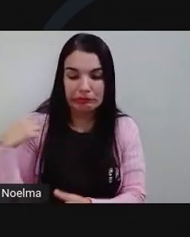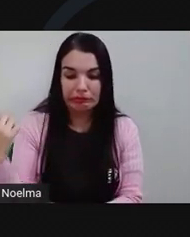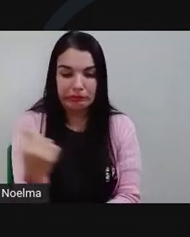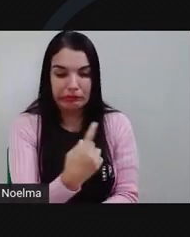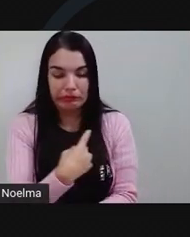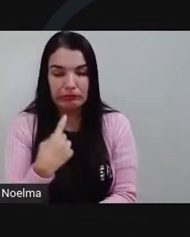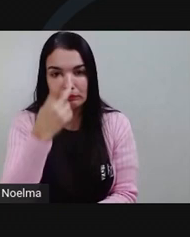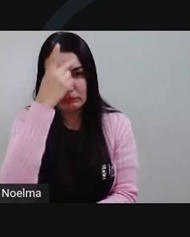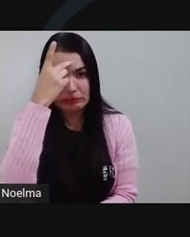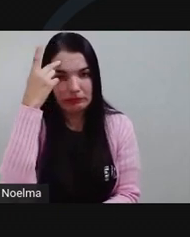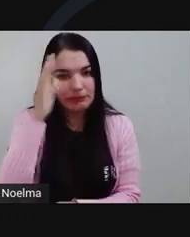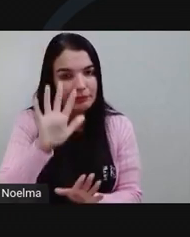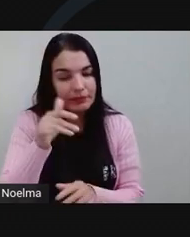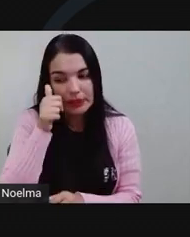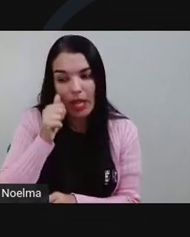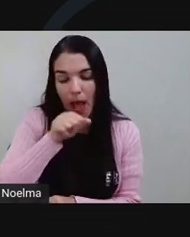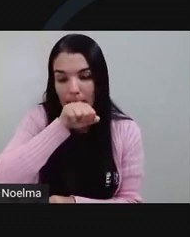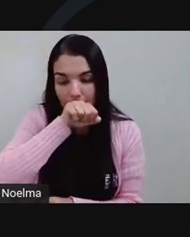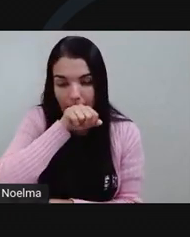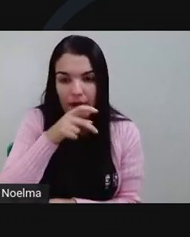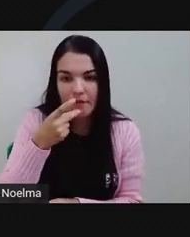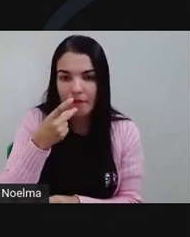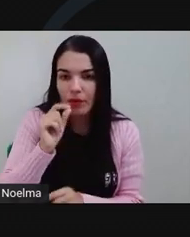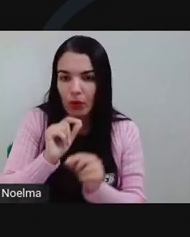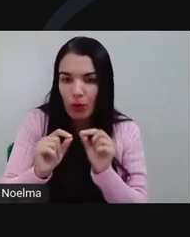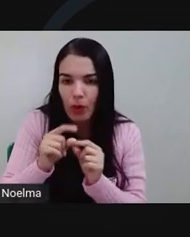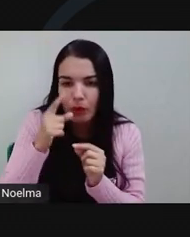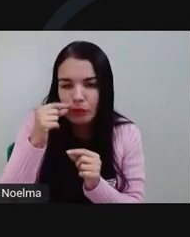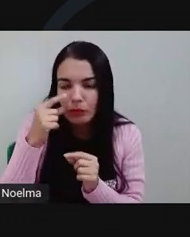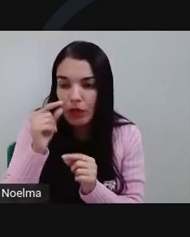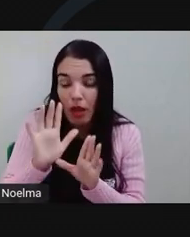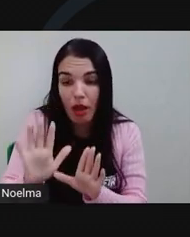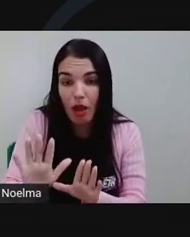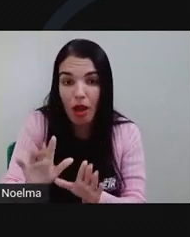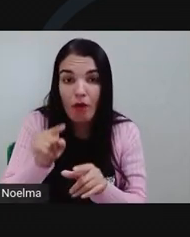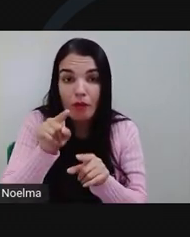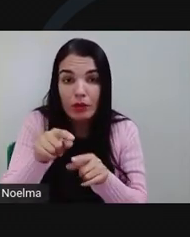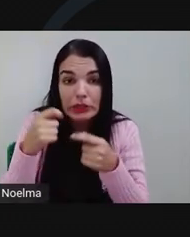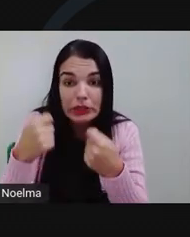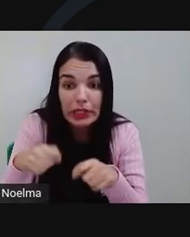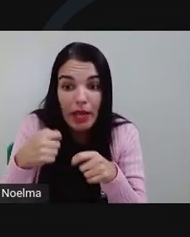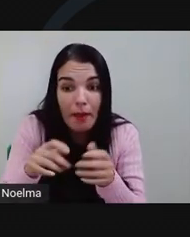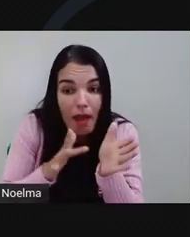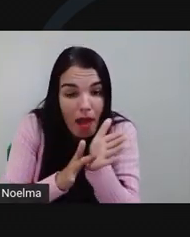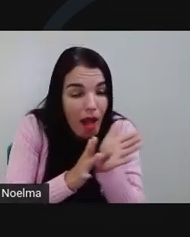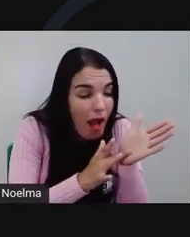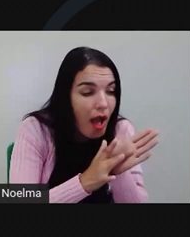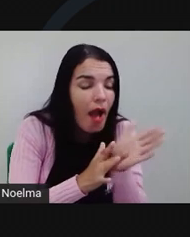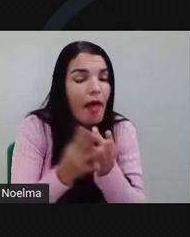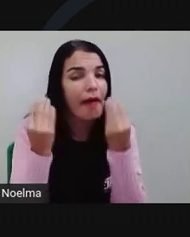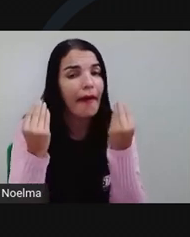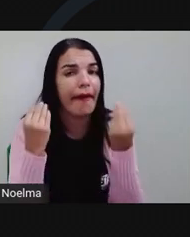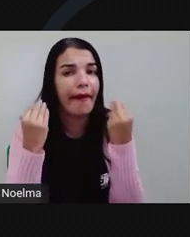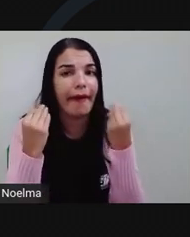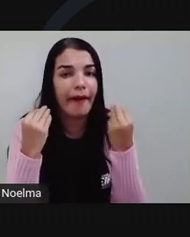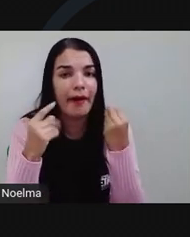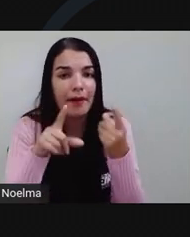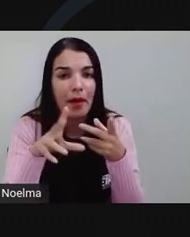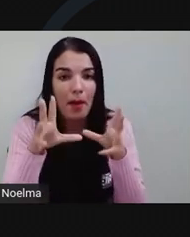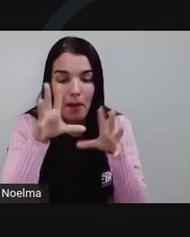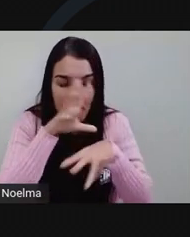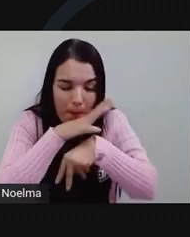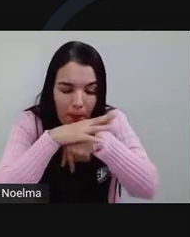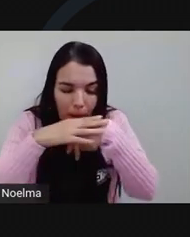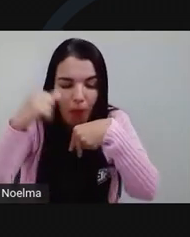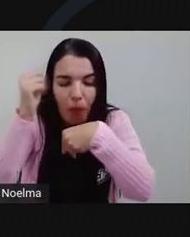A mamãe rata assustou-se e disse. Como te enganas, meu filho. O bicho de pelo